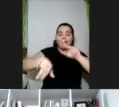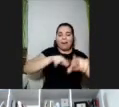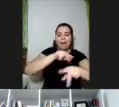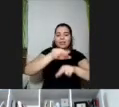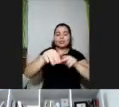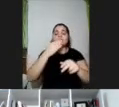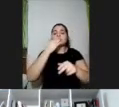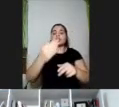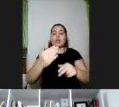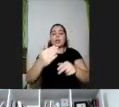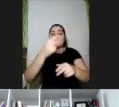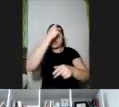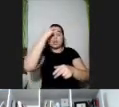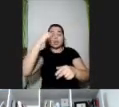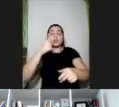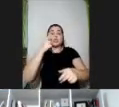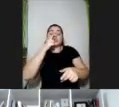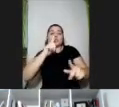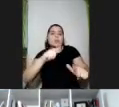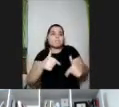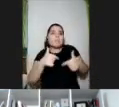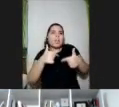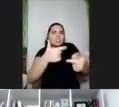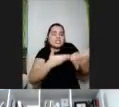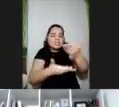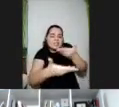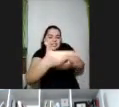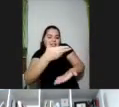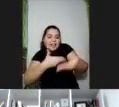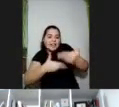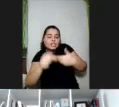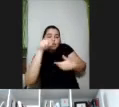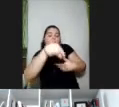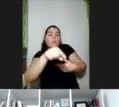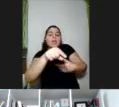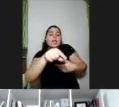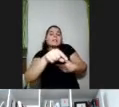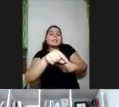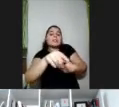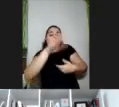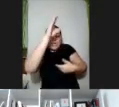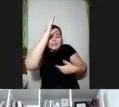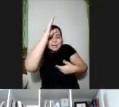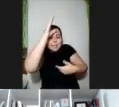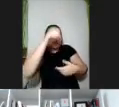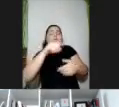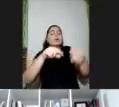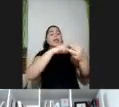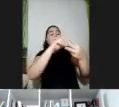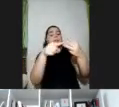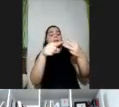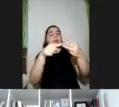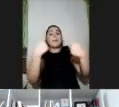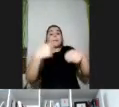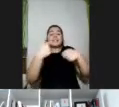agir e interagir com esse conhecimento que está sendo trazido e o terceiro princípio que é são necessárias múltiplas